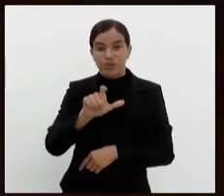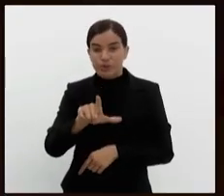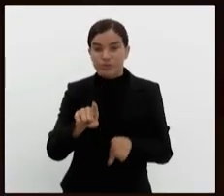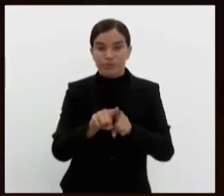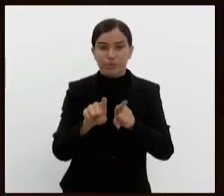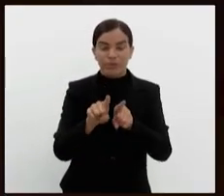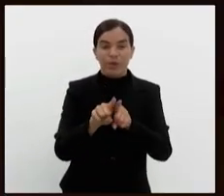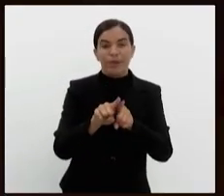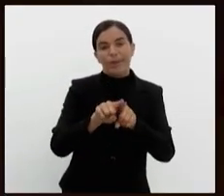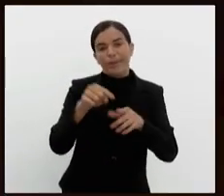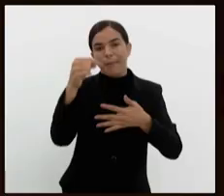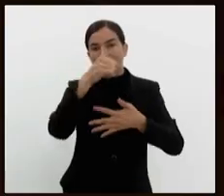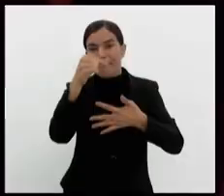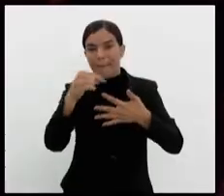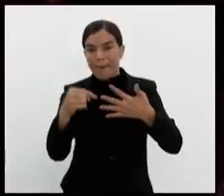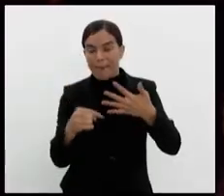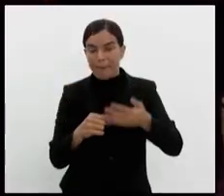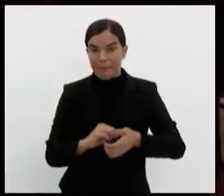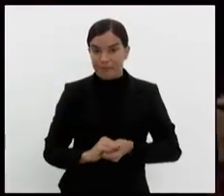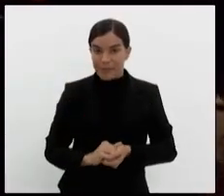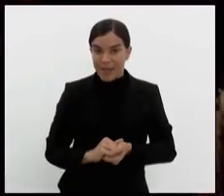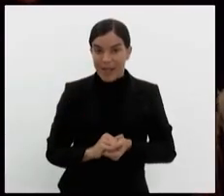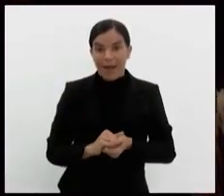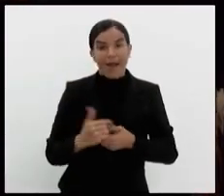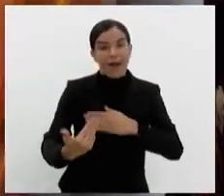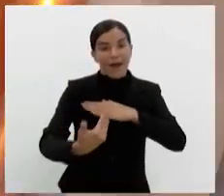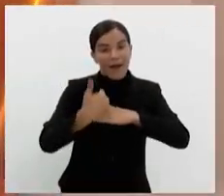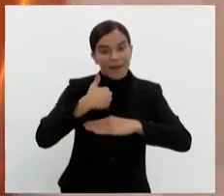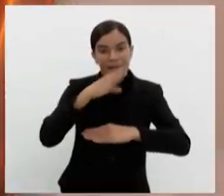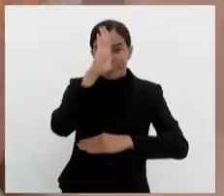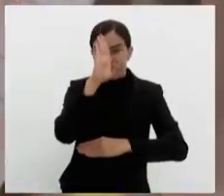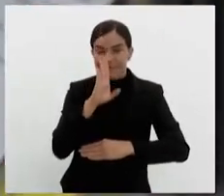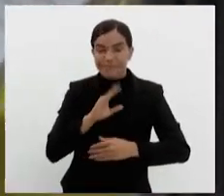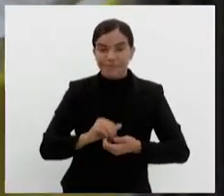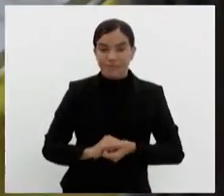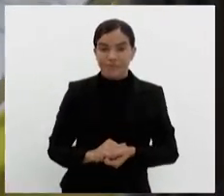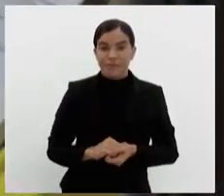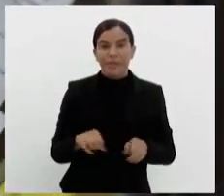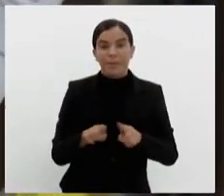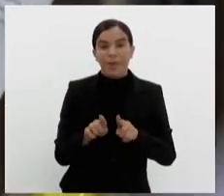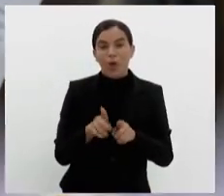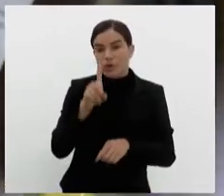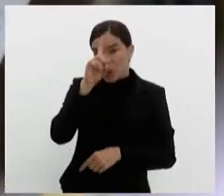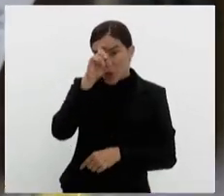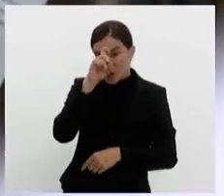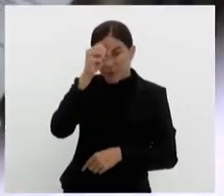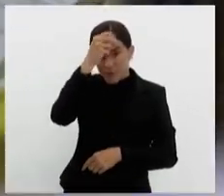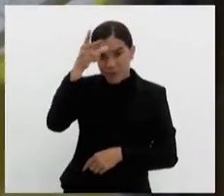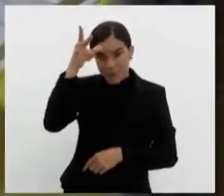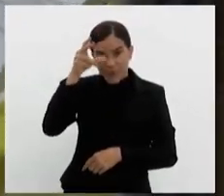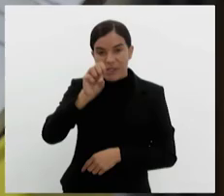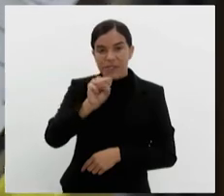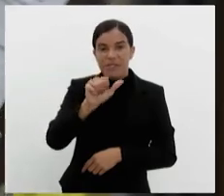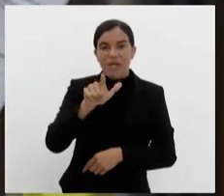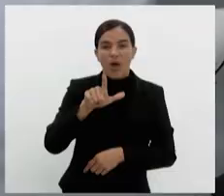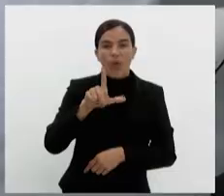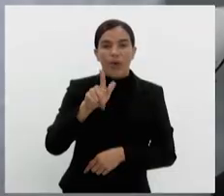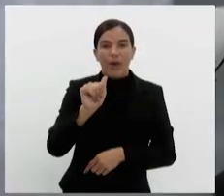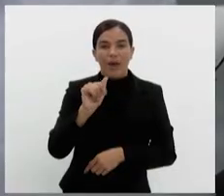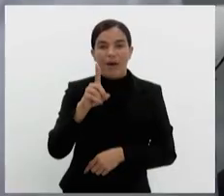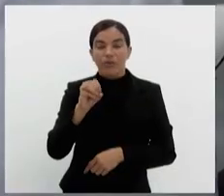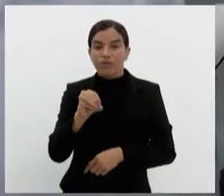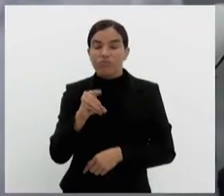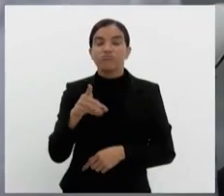Veloso e Milton Nascimento. A entrada é gratuita. E hoje o Hospital Municipal Salgado Filho, no Meier,